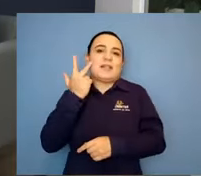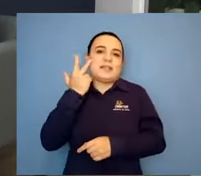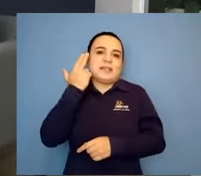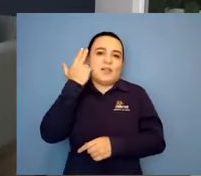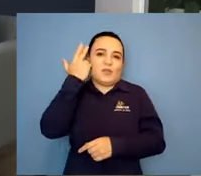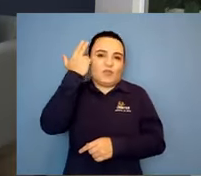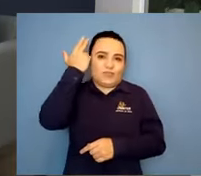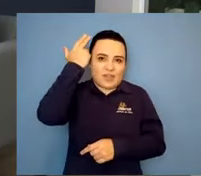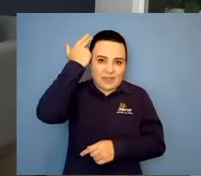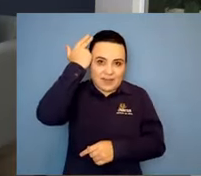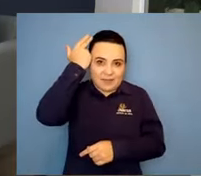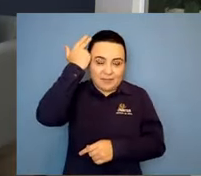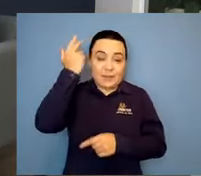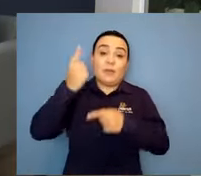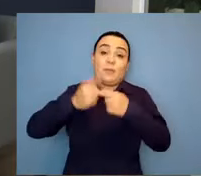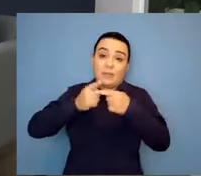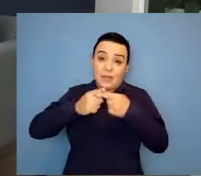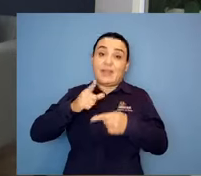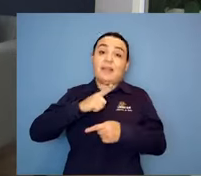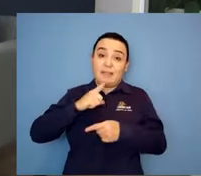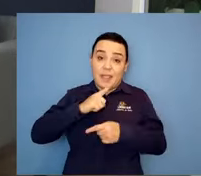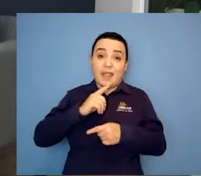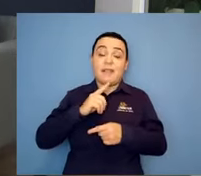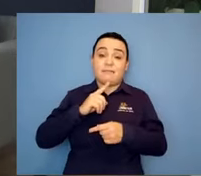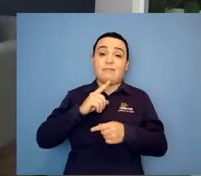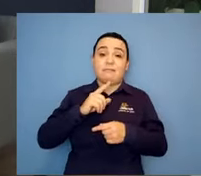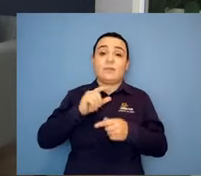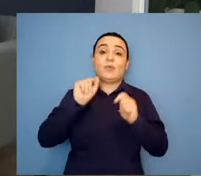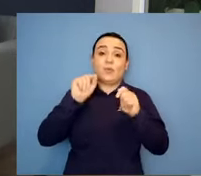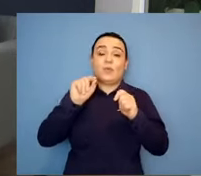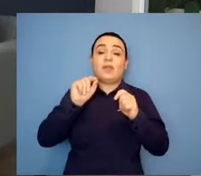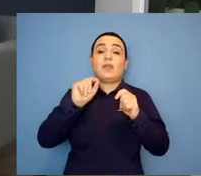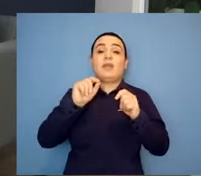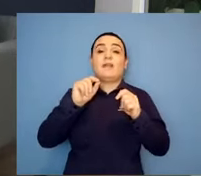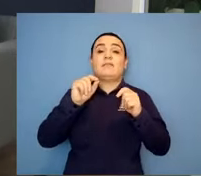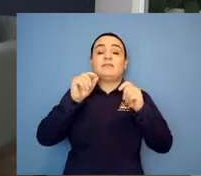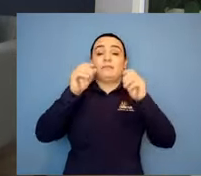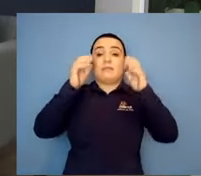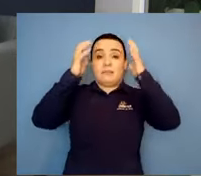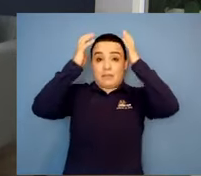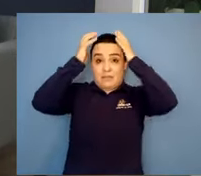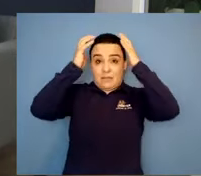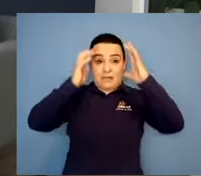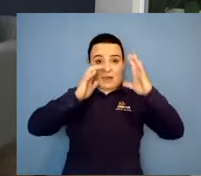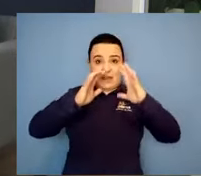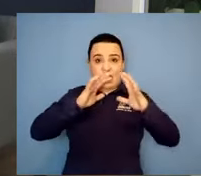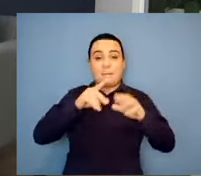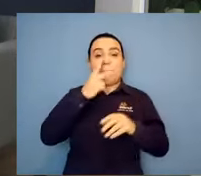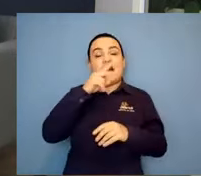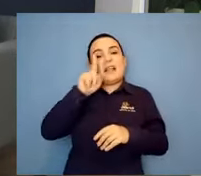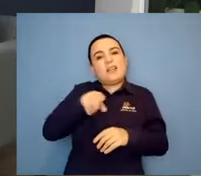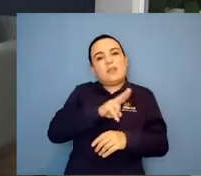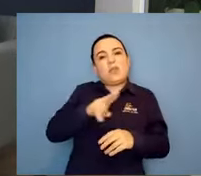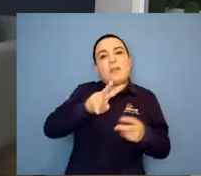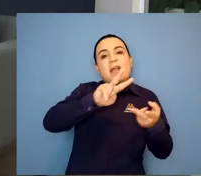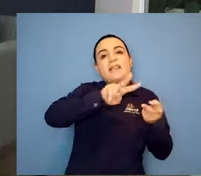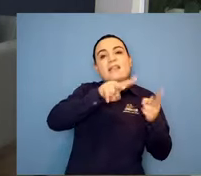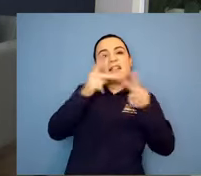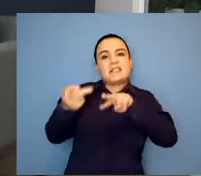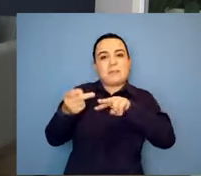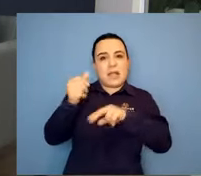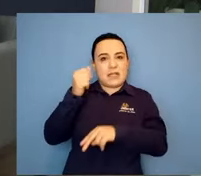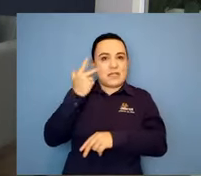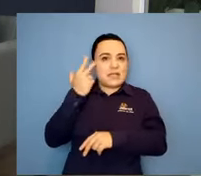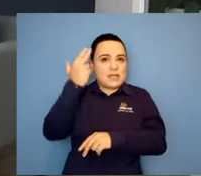né? Mas antes de pensar em tratamento tem que existir o quê? Informação sobre a doença para que aconteça o diagnóstico.